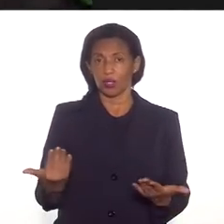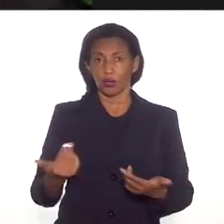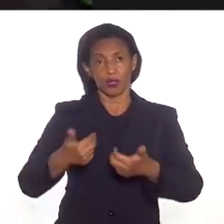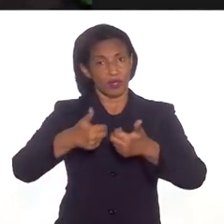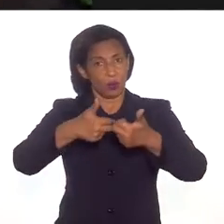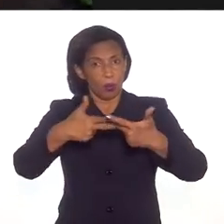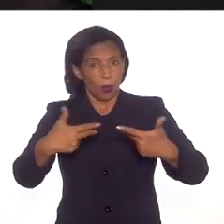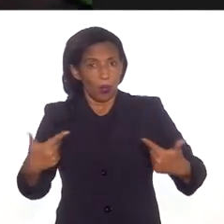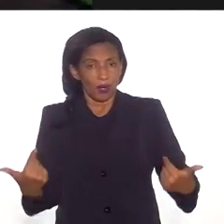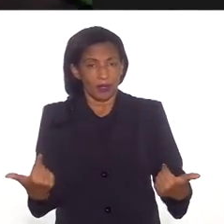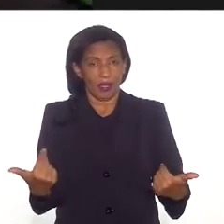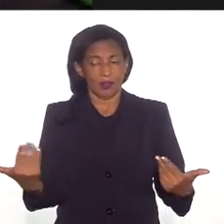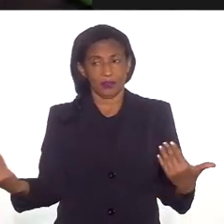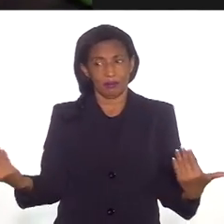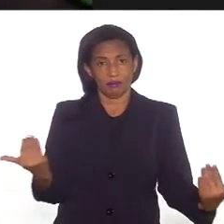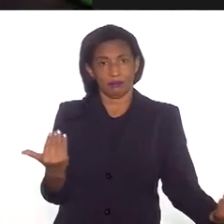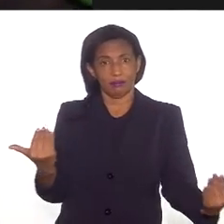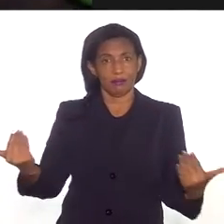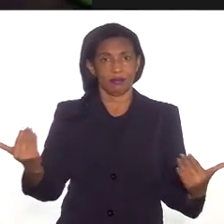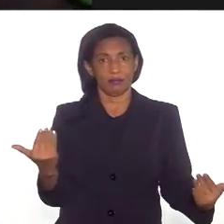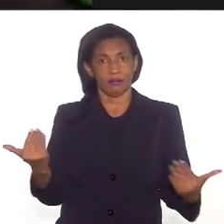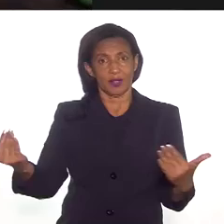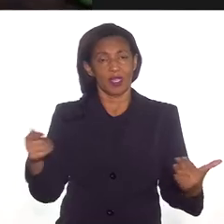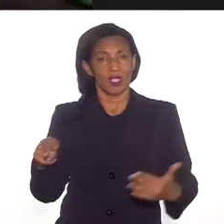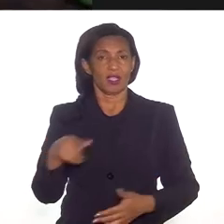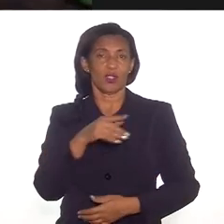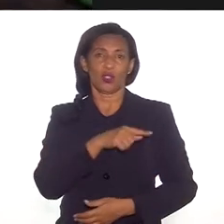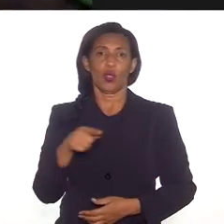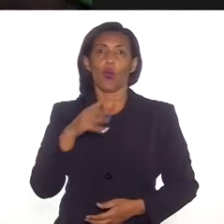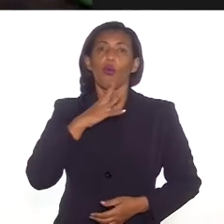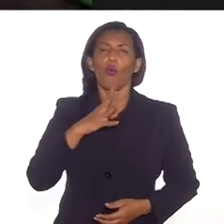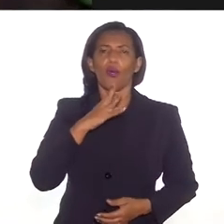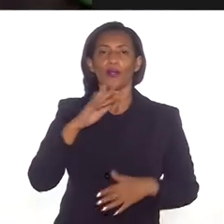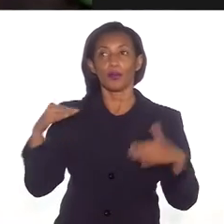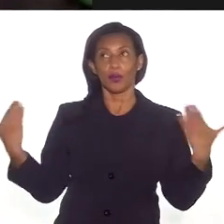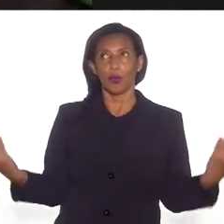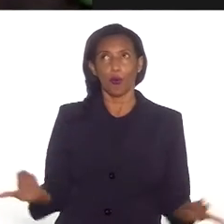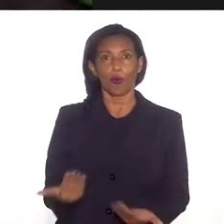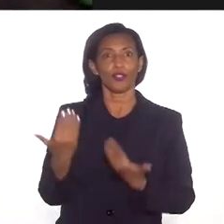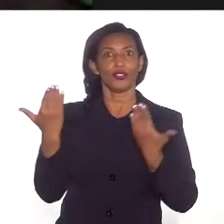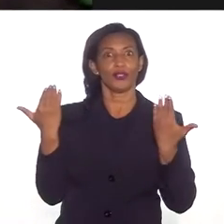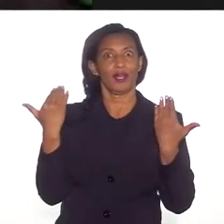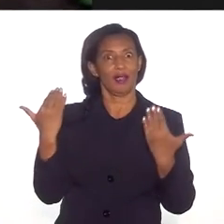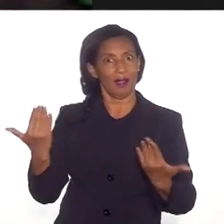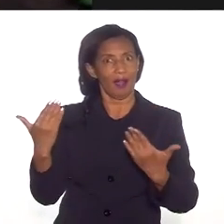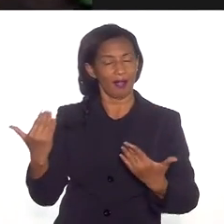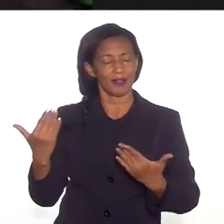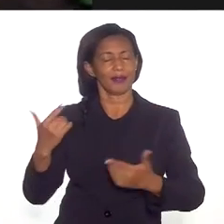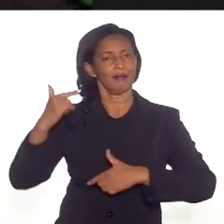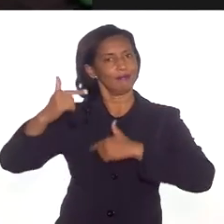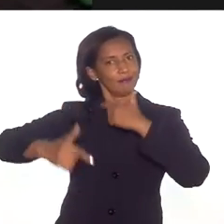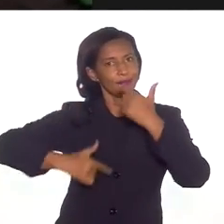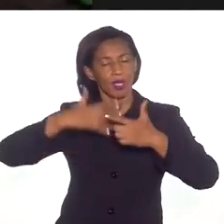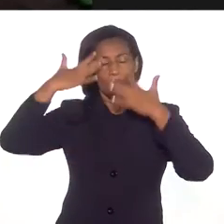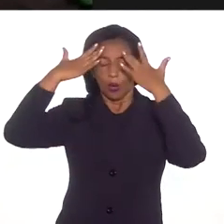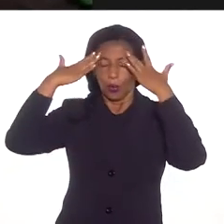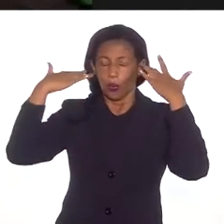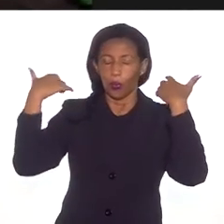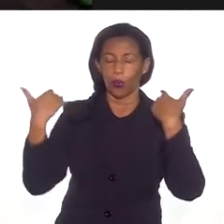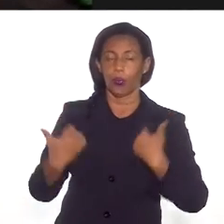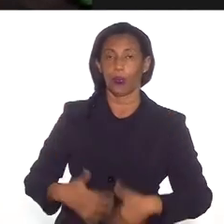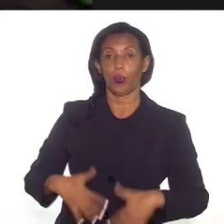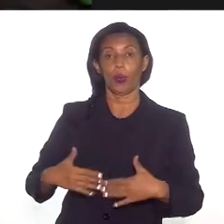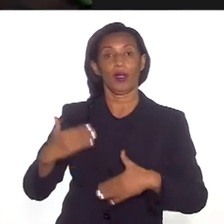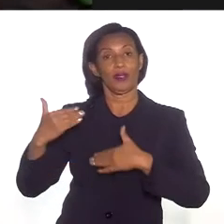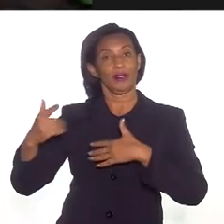fazer uma paridade entre esses vários conhecimentos. E hoje, ainda bem, graças a essa luta que